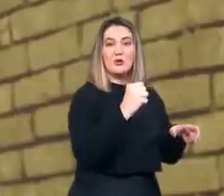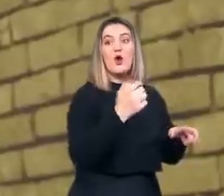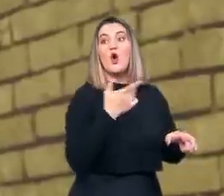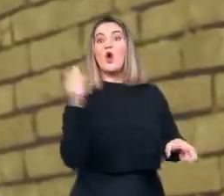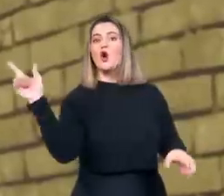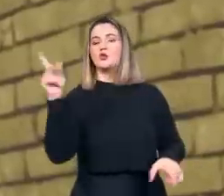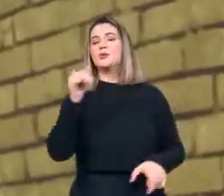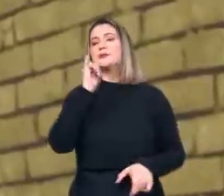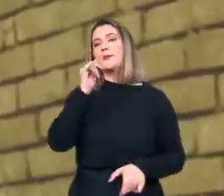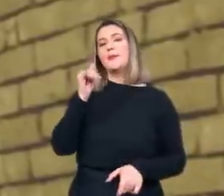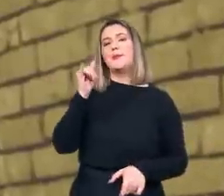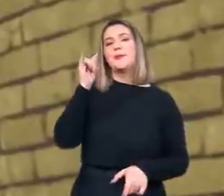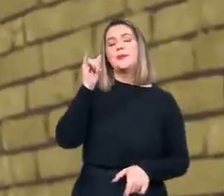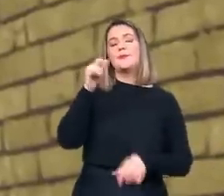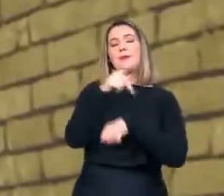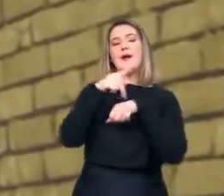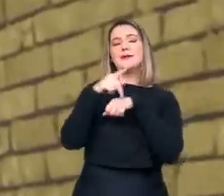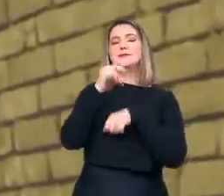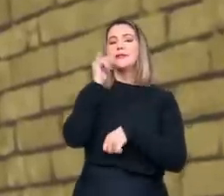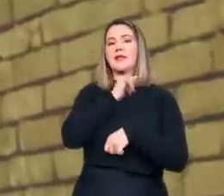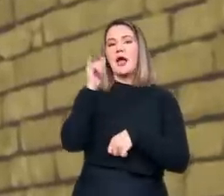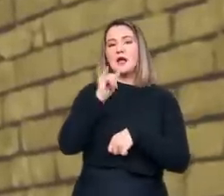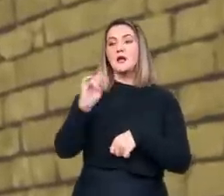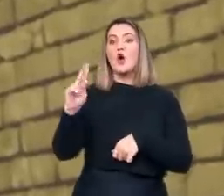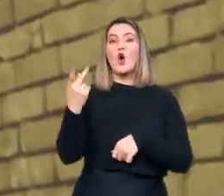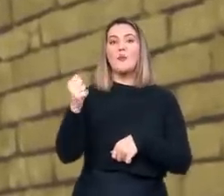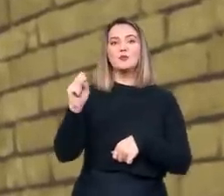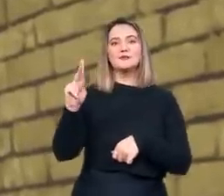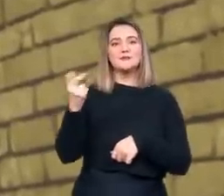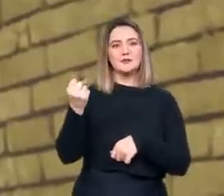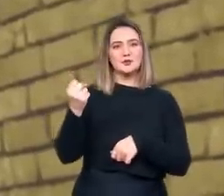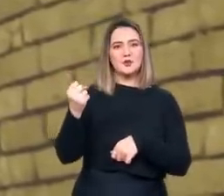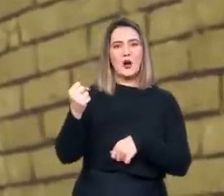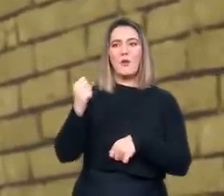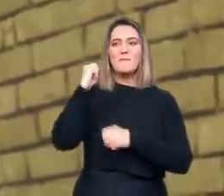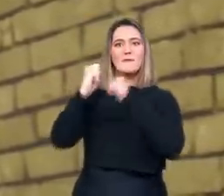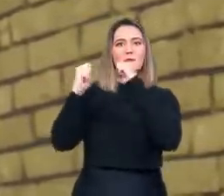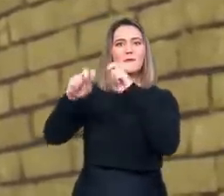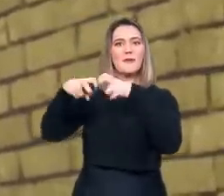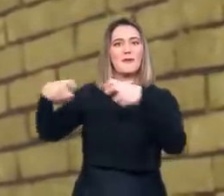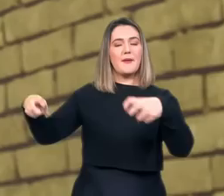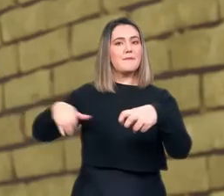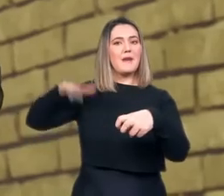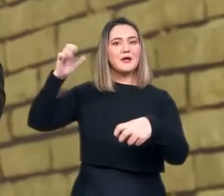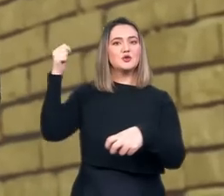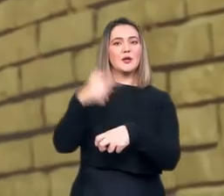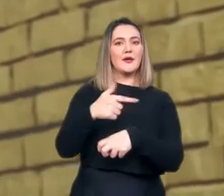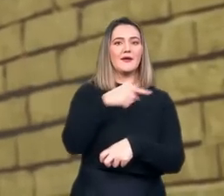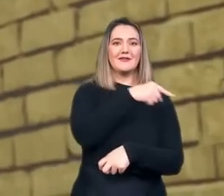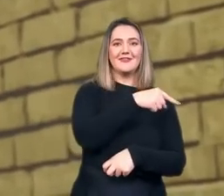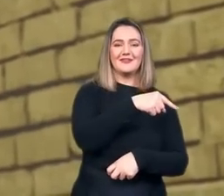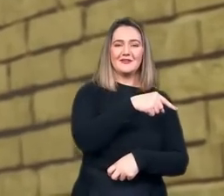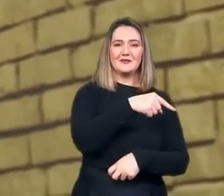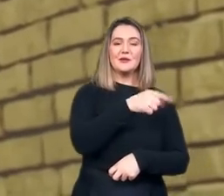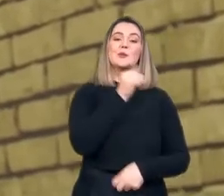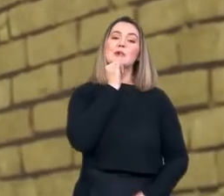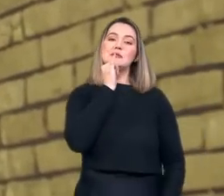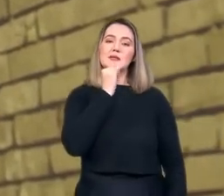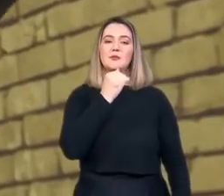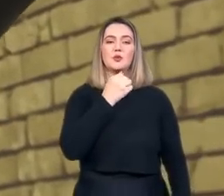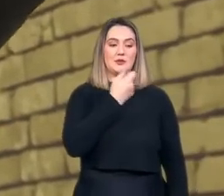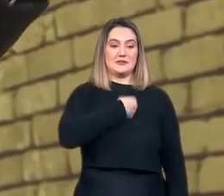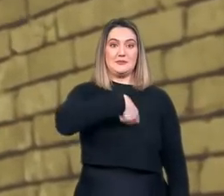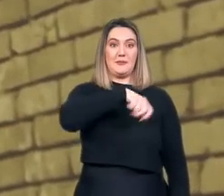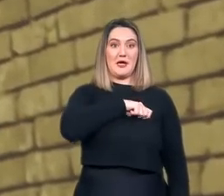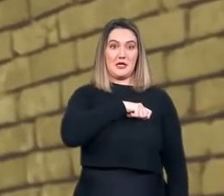os homossexuais foram bem mais perseguidos do que as bruxas pelo movimento católico. Na Espanha, as bruxas não foram